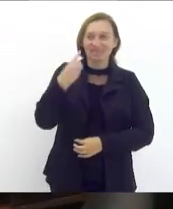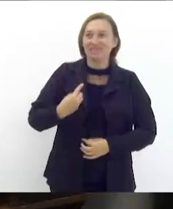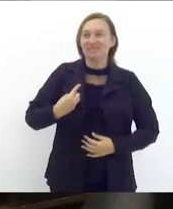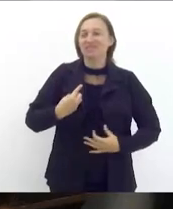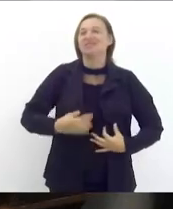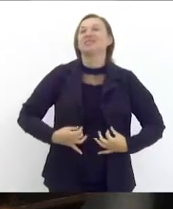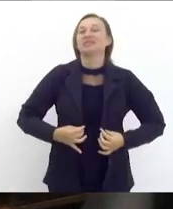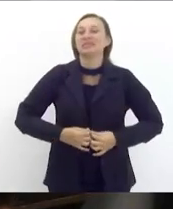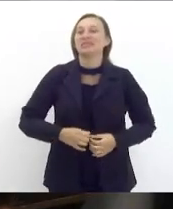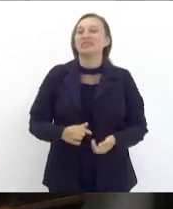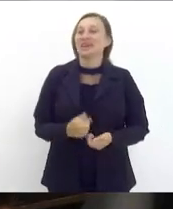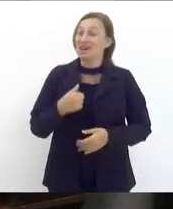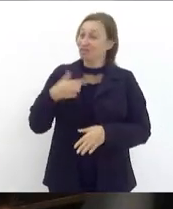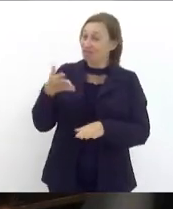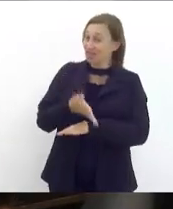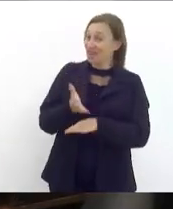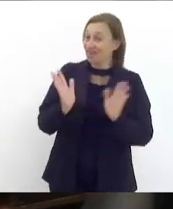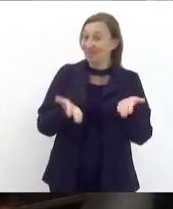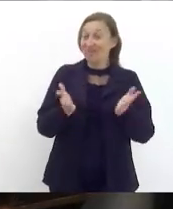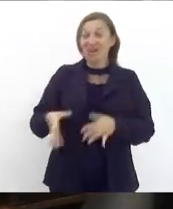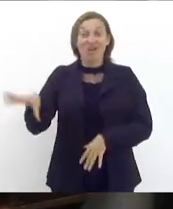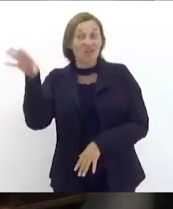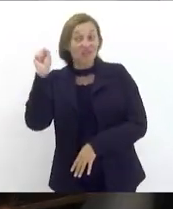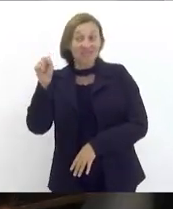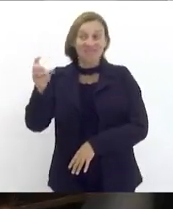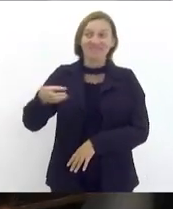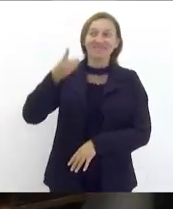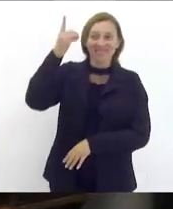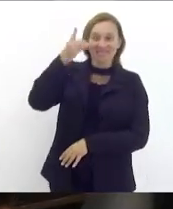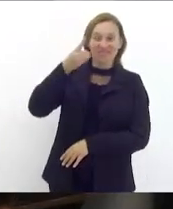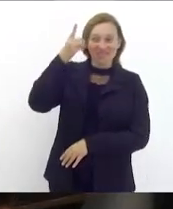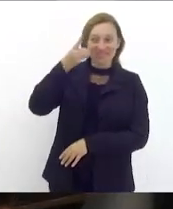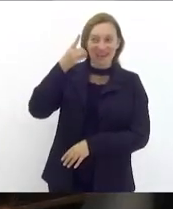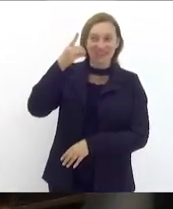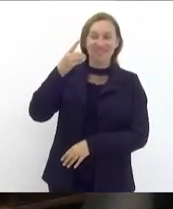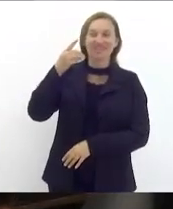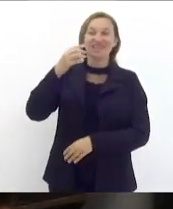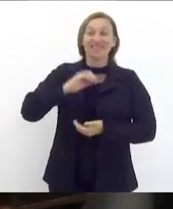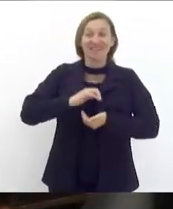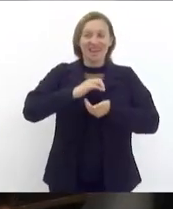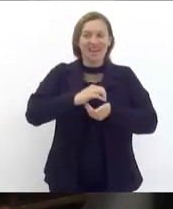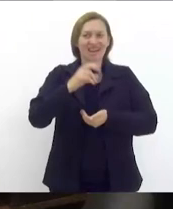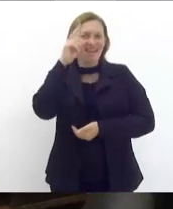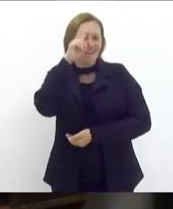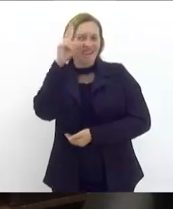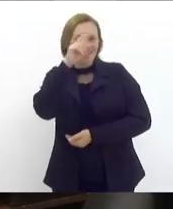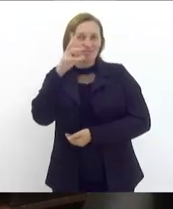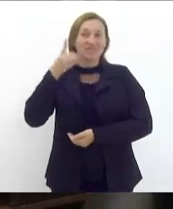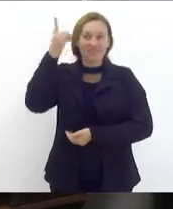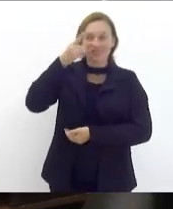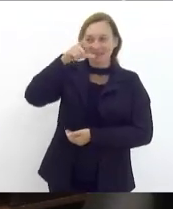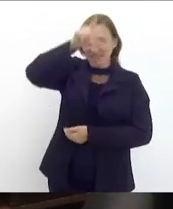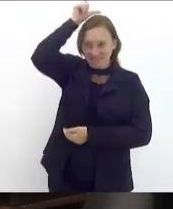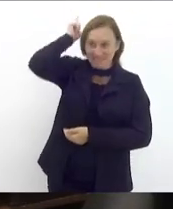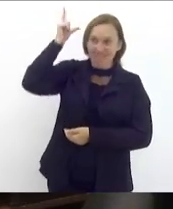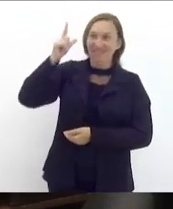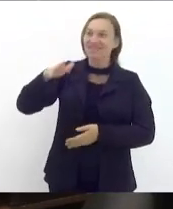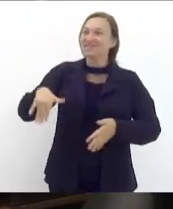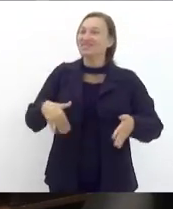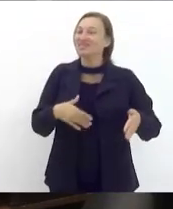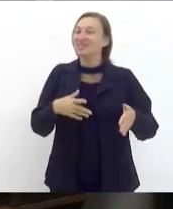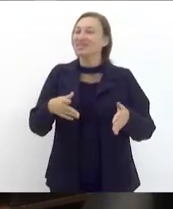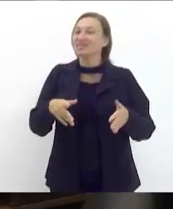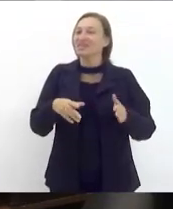eu cheguei agora ouvindo as palavras aqui do nosso decano e lembrando deputado Luiz Paulo da passagem que